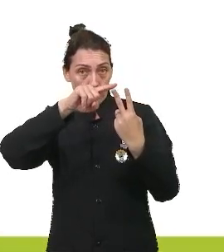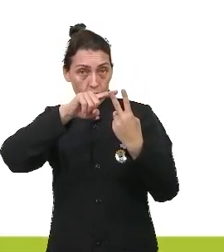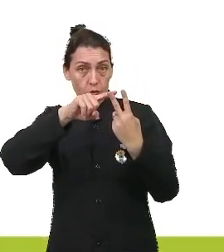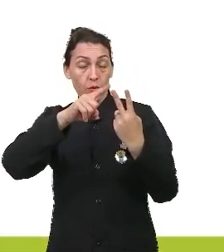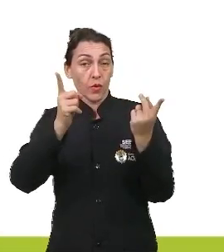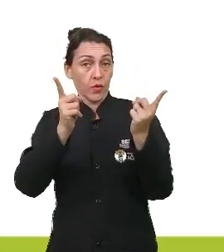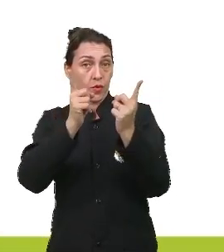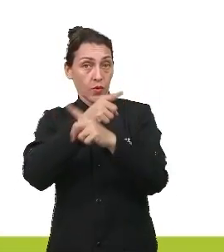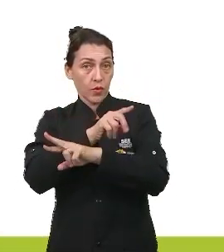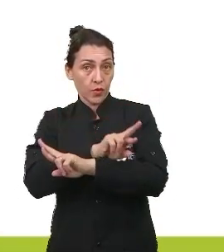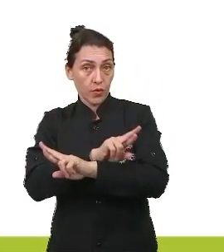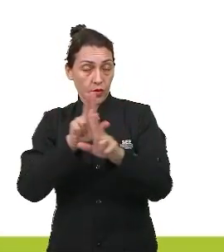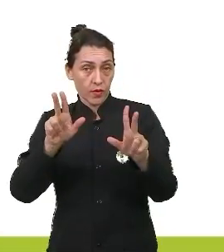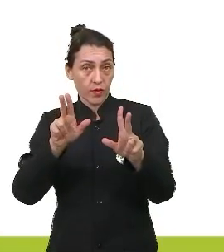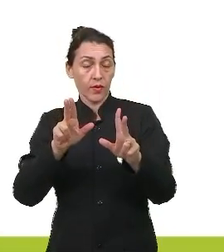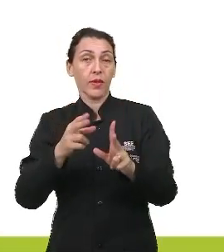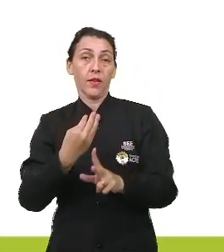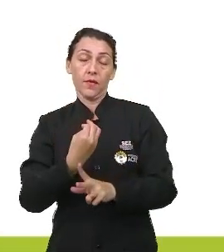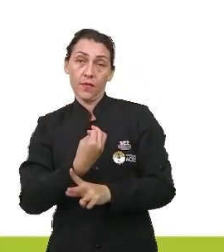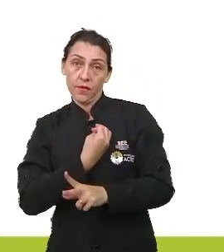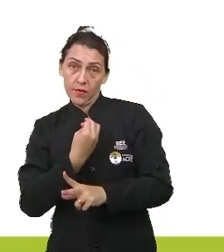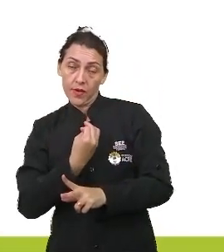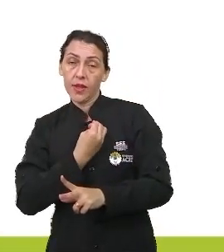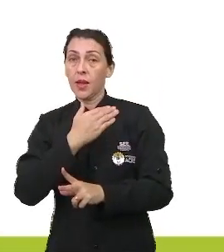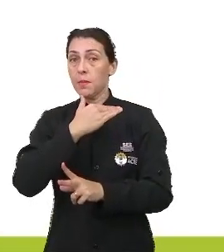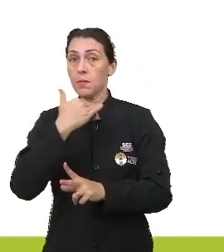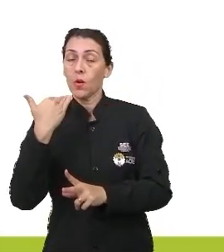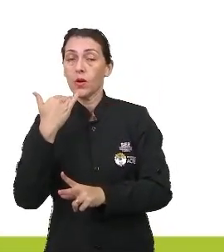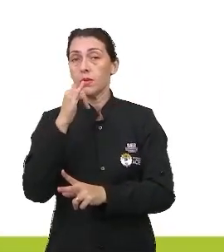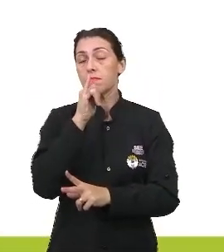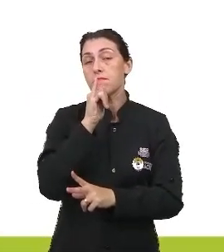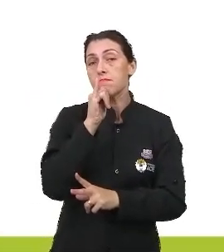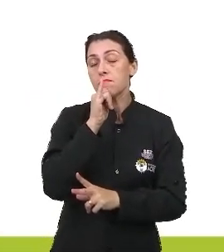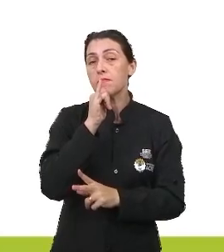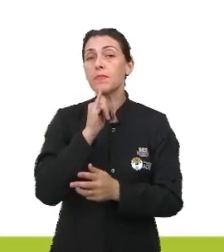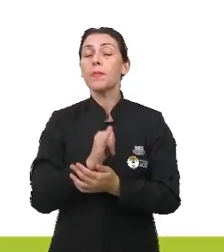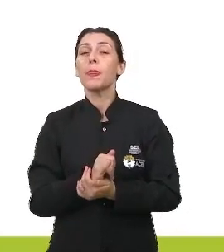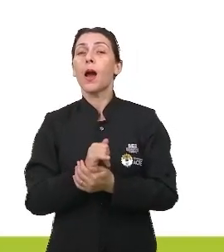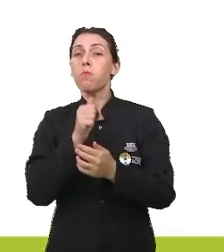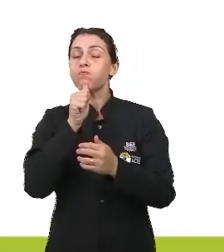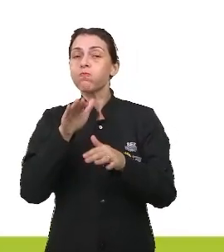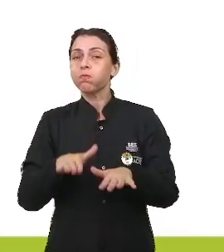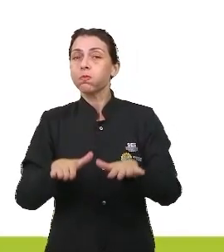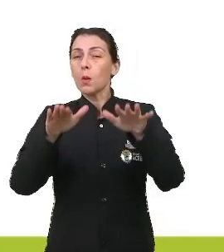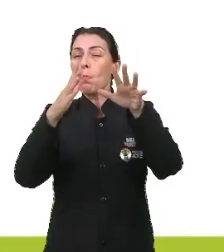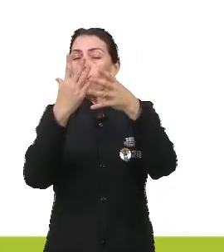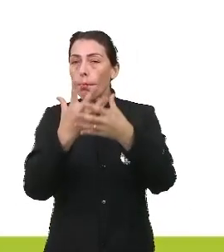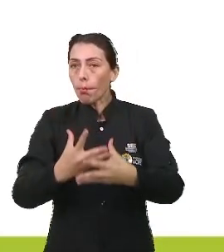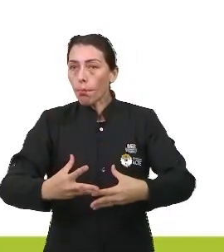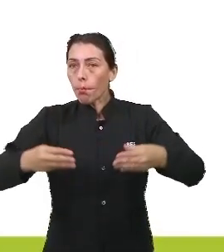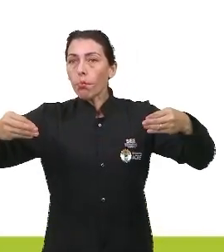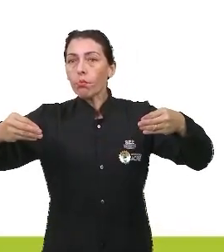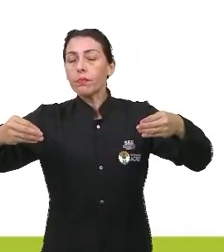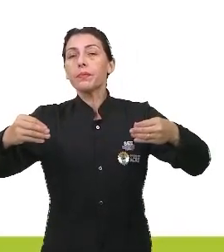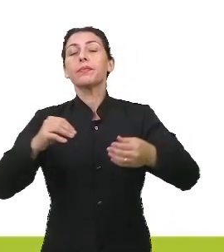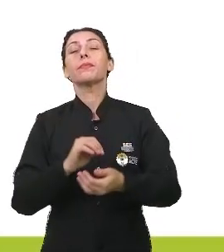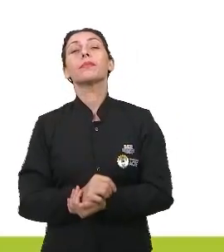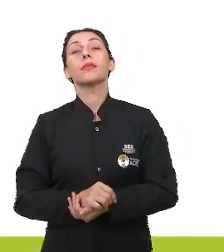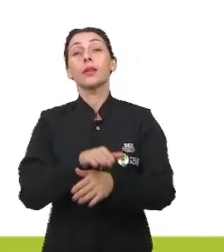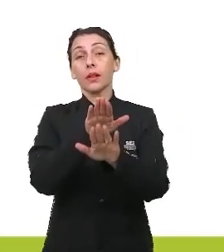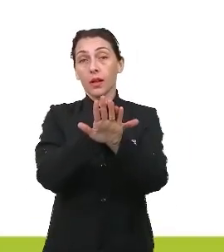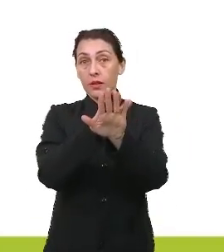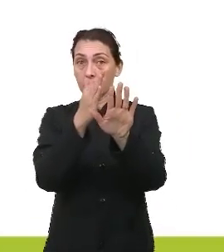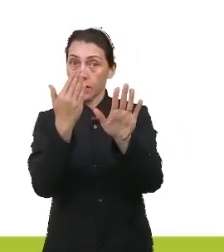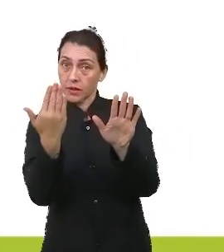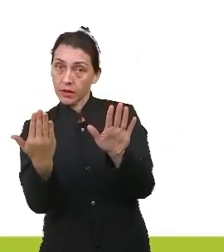extremamente opostas. Eu tenho vida e morte, por exemplo. Eu tenho enchente e seca. No caso da